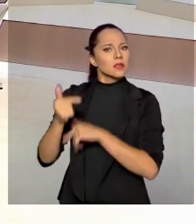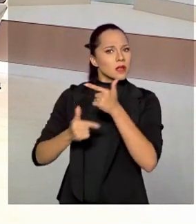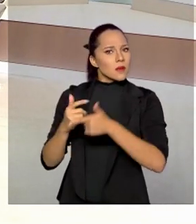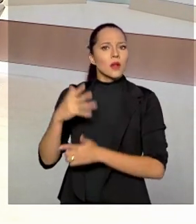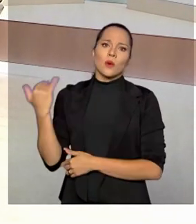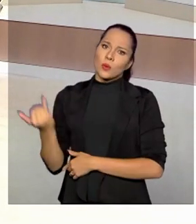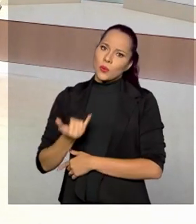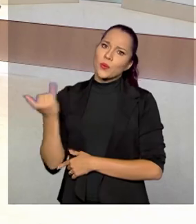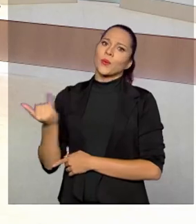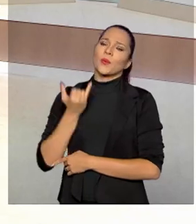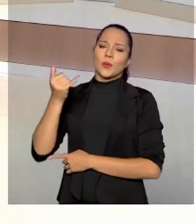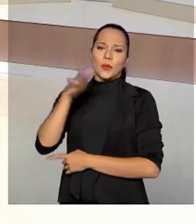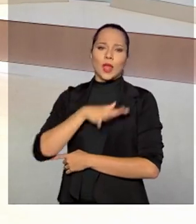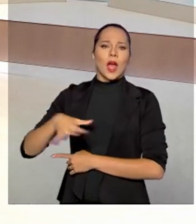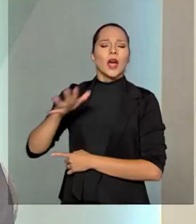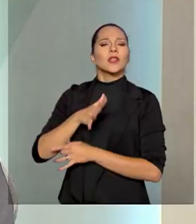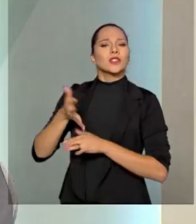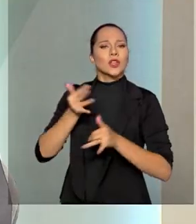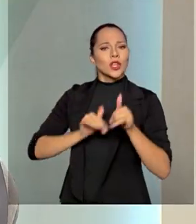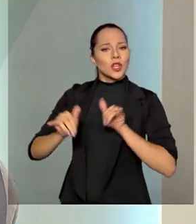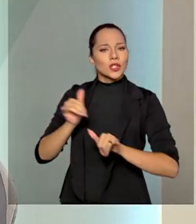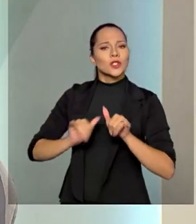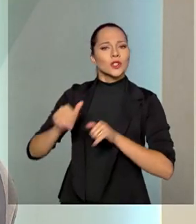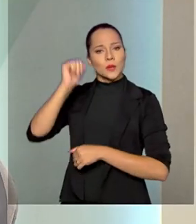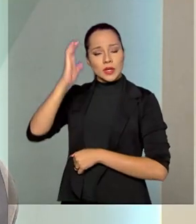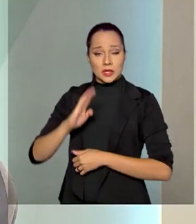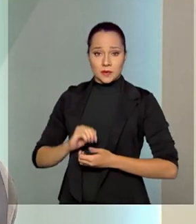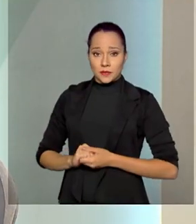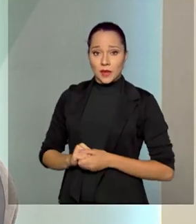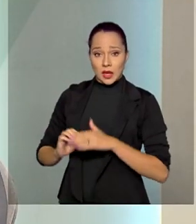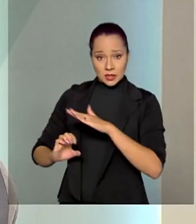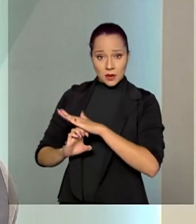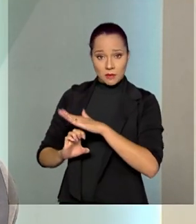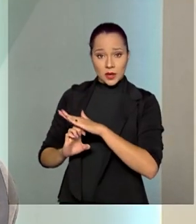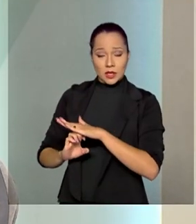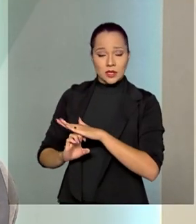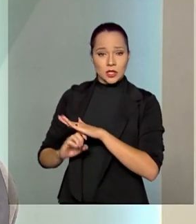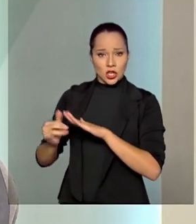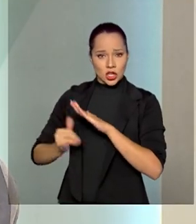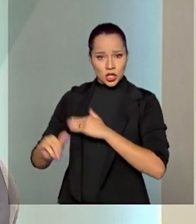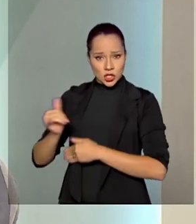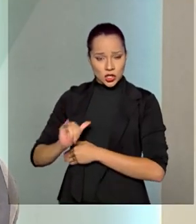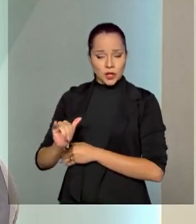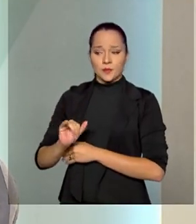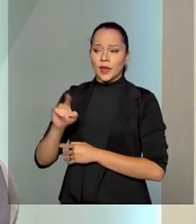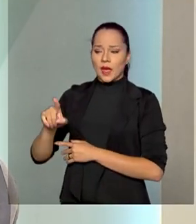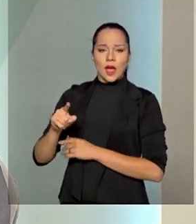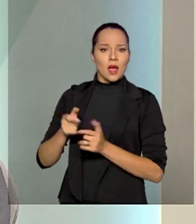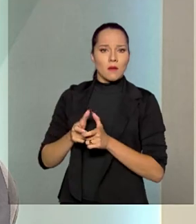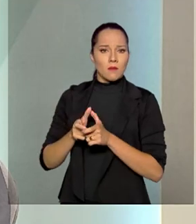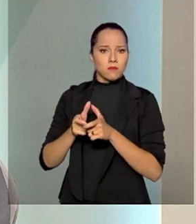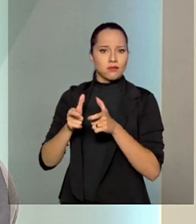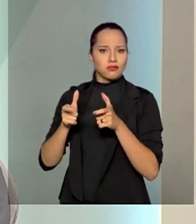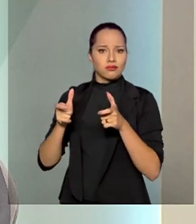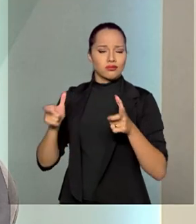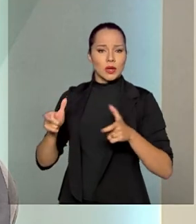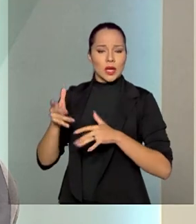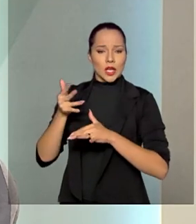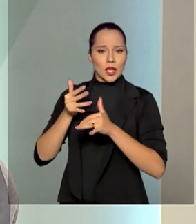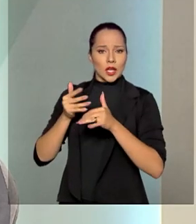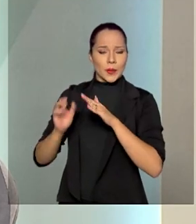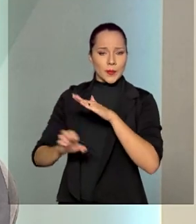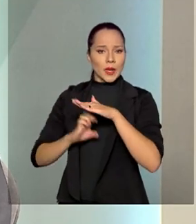serviço no setor energético brasileiro. A Eletrobras é a maior empresa de energia